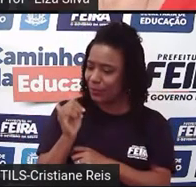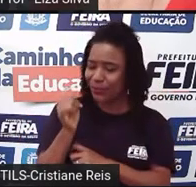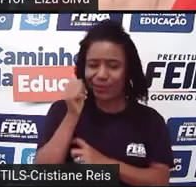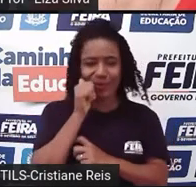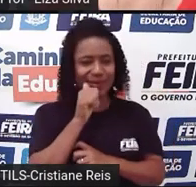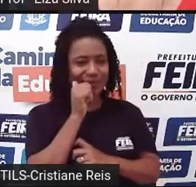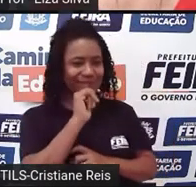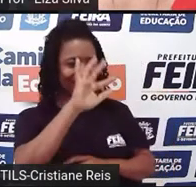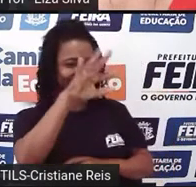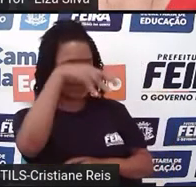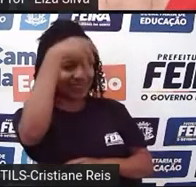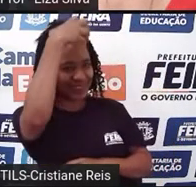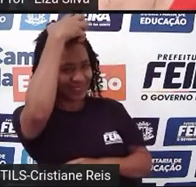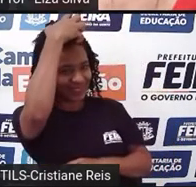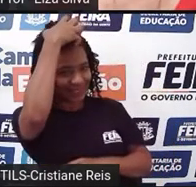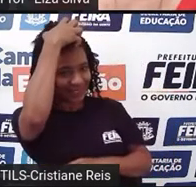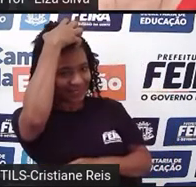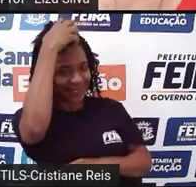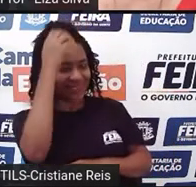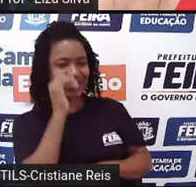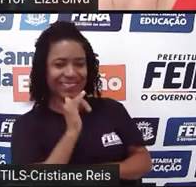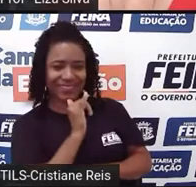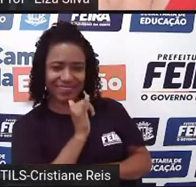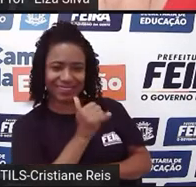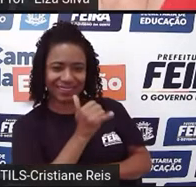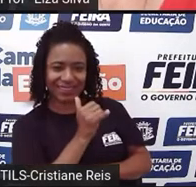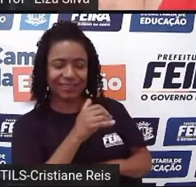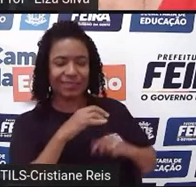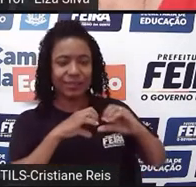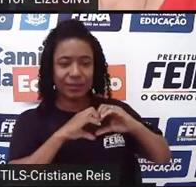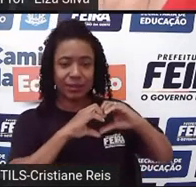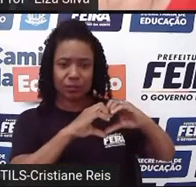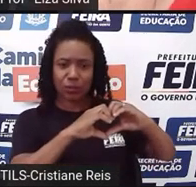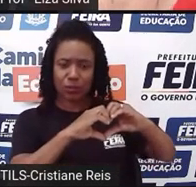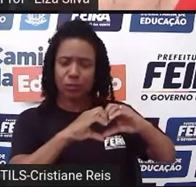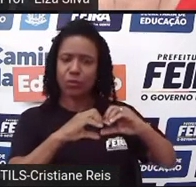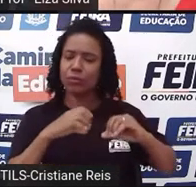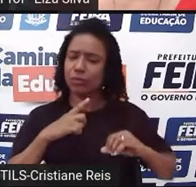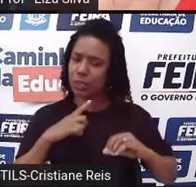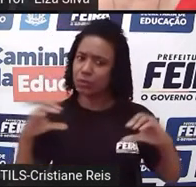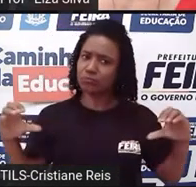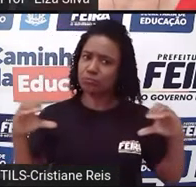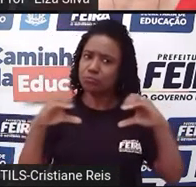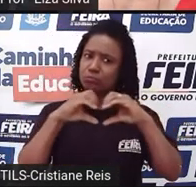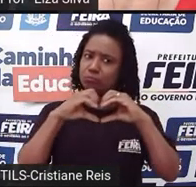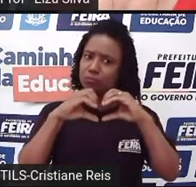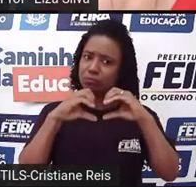Então, já sabemos que é uma história de amor, né? Entre um homem e uma mulher.